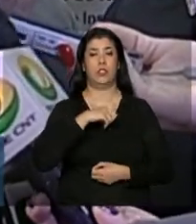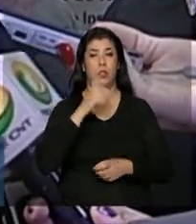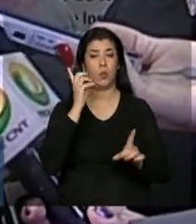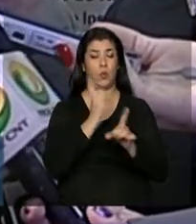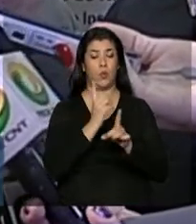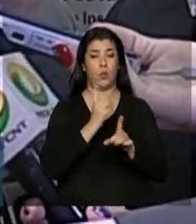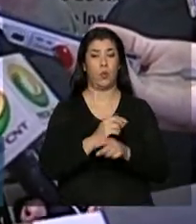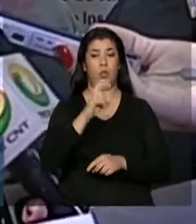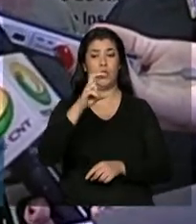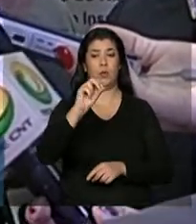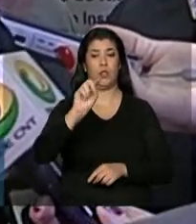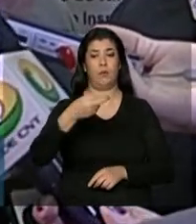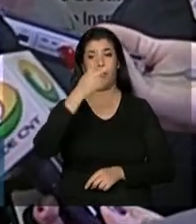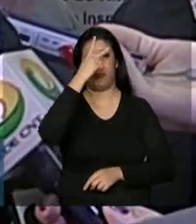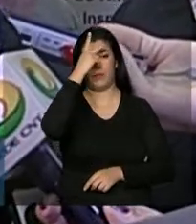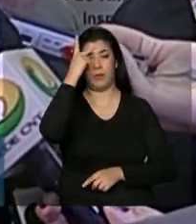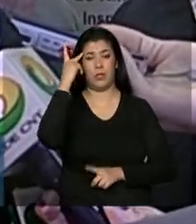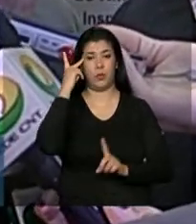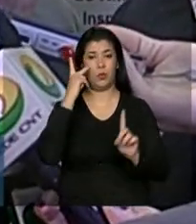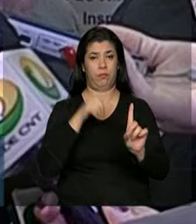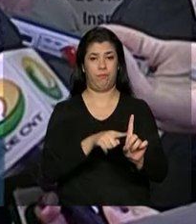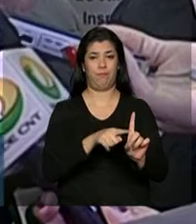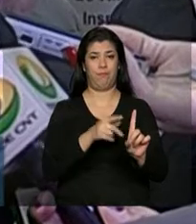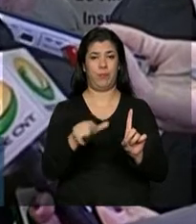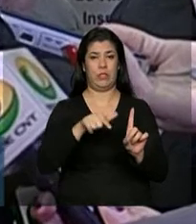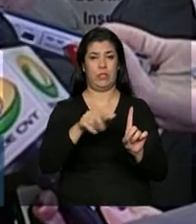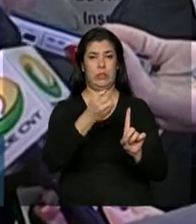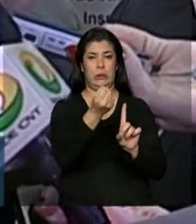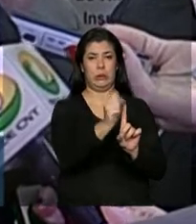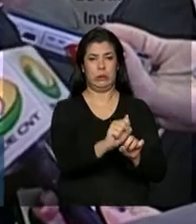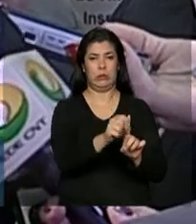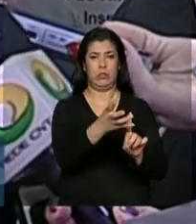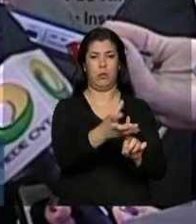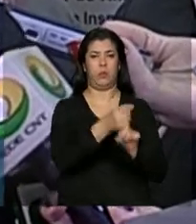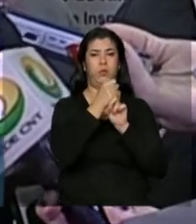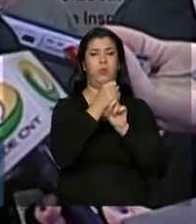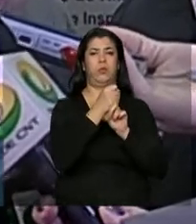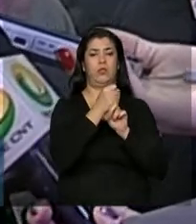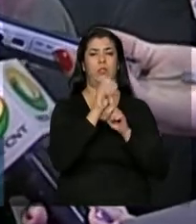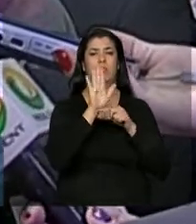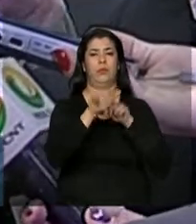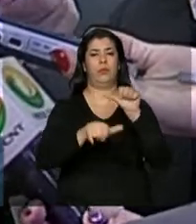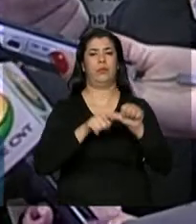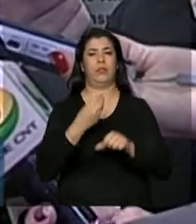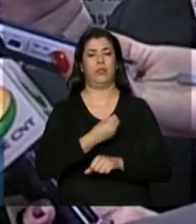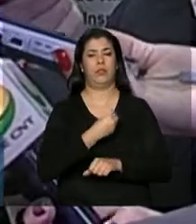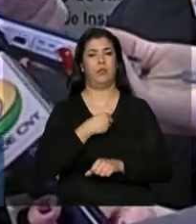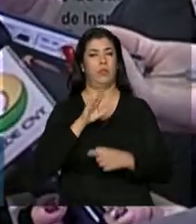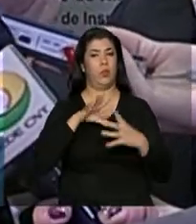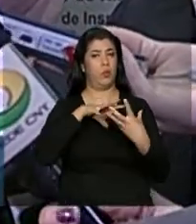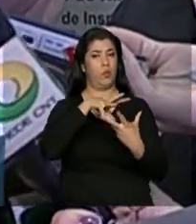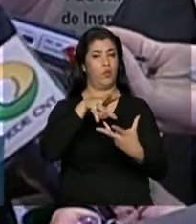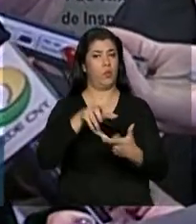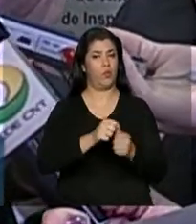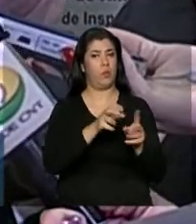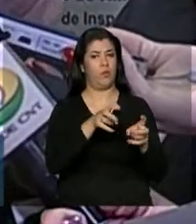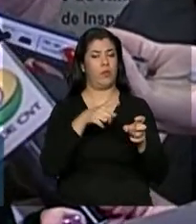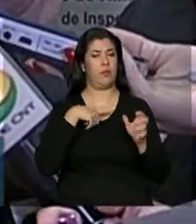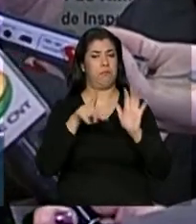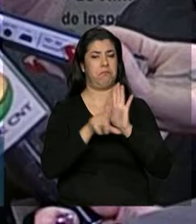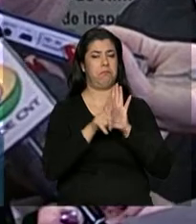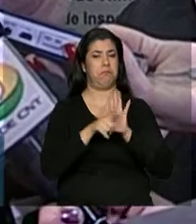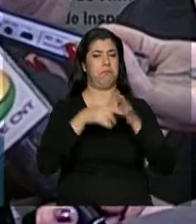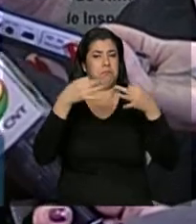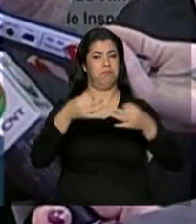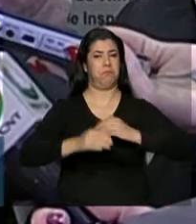trabalhadores resgatados. É considerada a nossa legislação pelo mundo inteiro como uma das mais avançadas e a